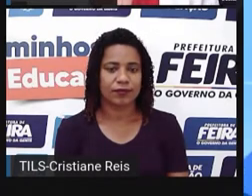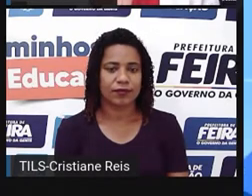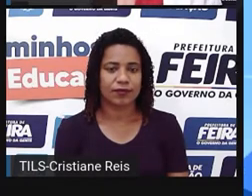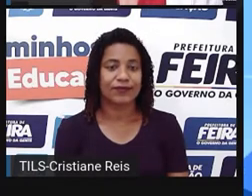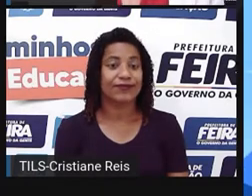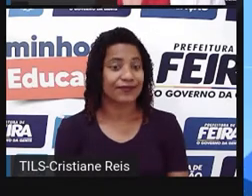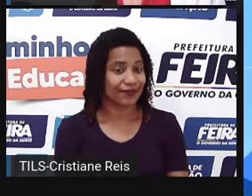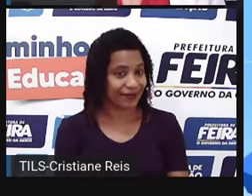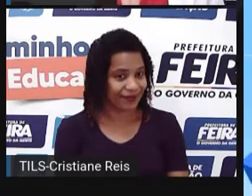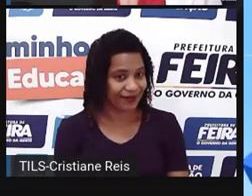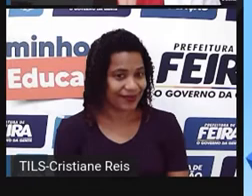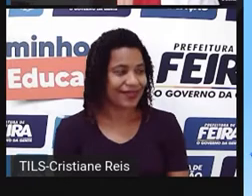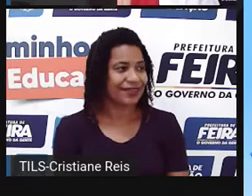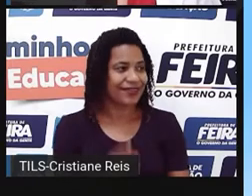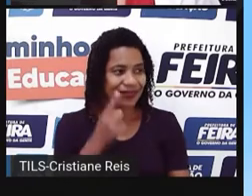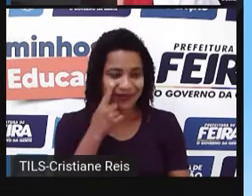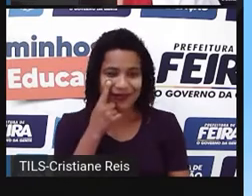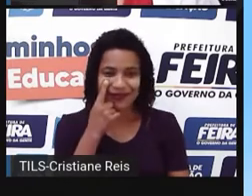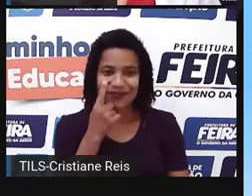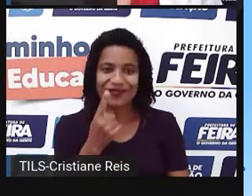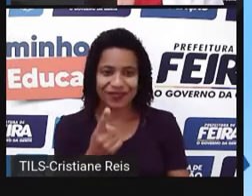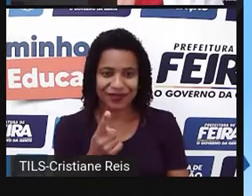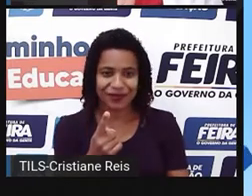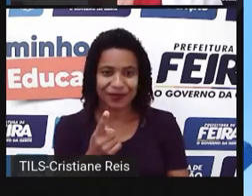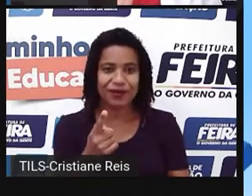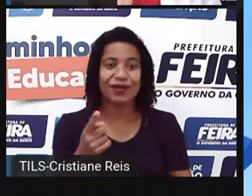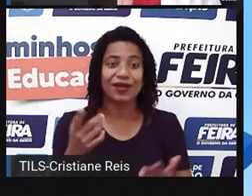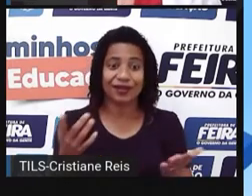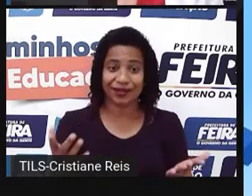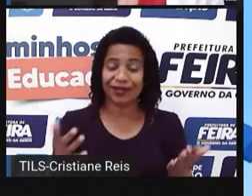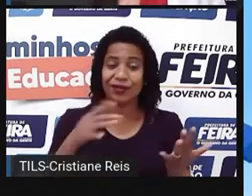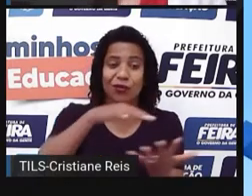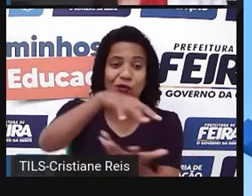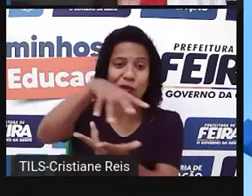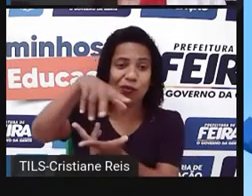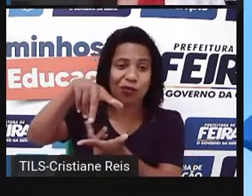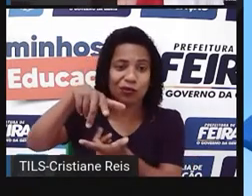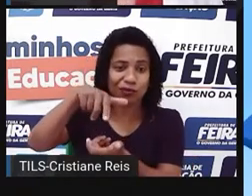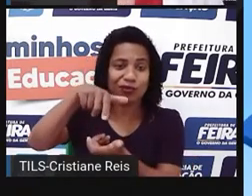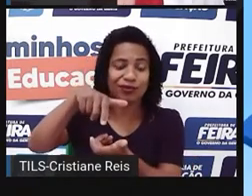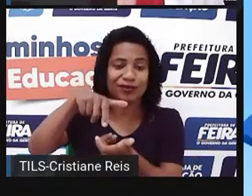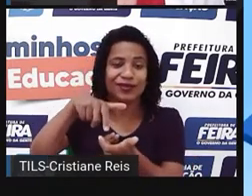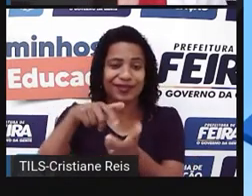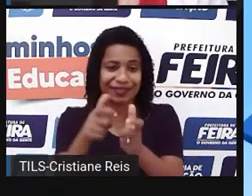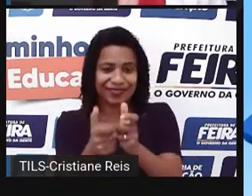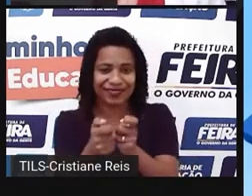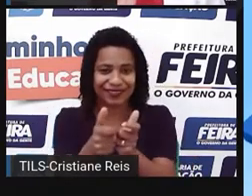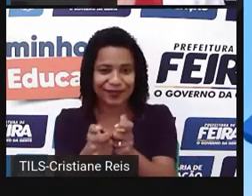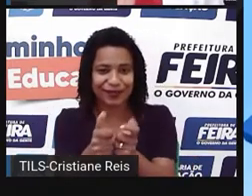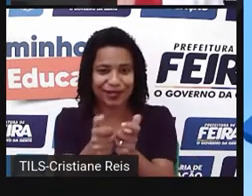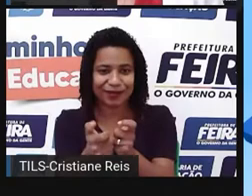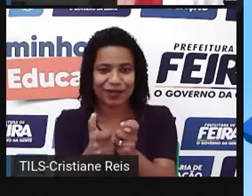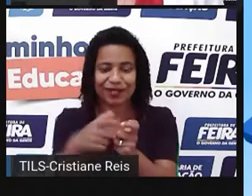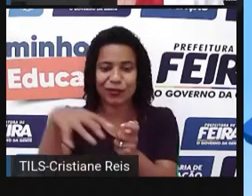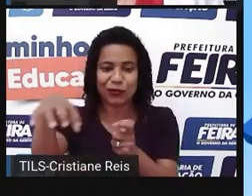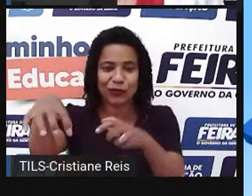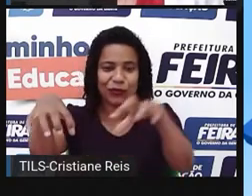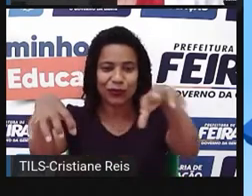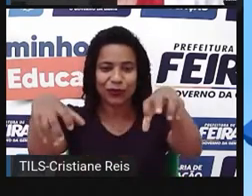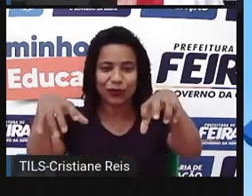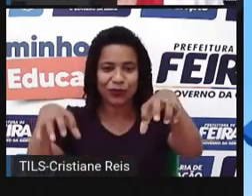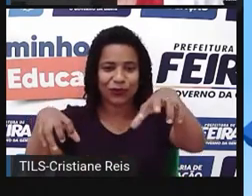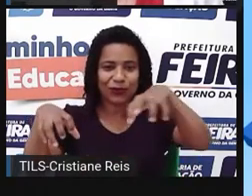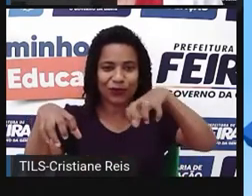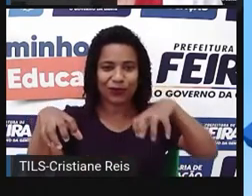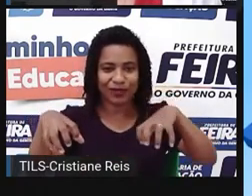Como vocês observaram, o mundo Interland é dividido em quatro reinos. Um deles é o Mindful